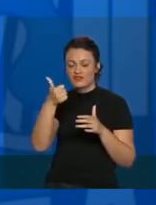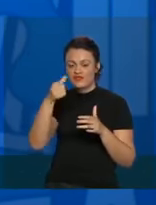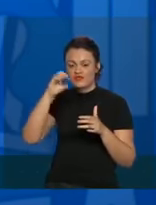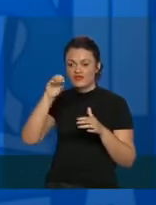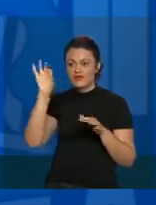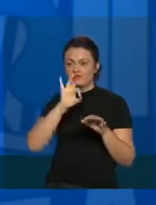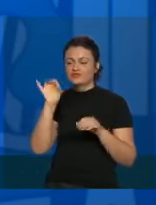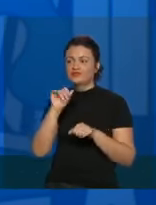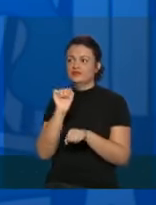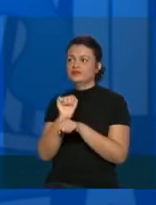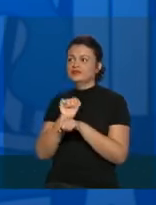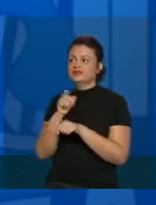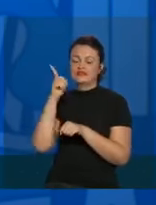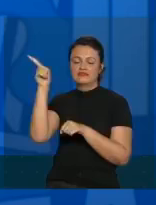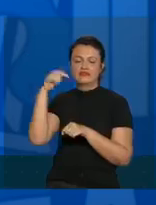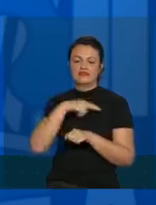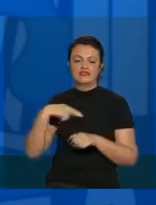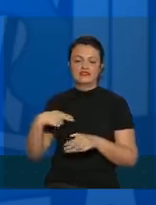itens por economia de escala.